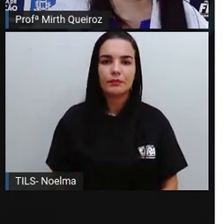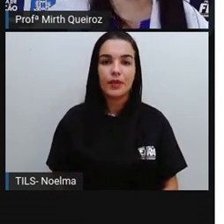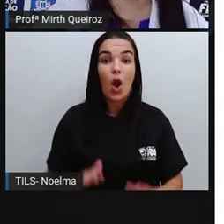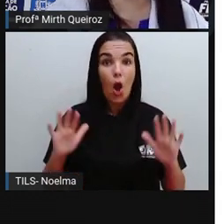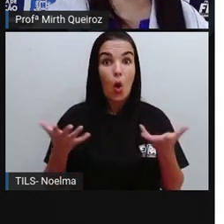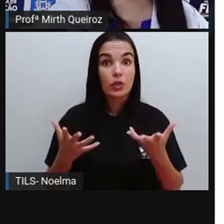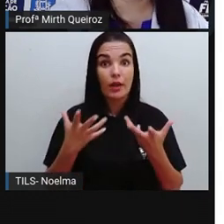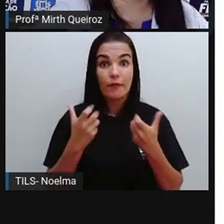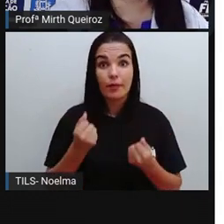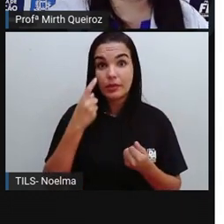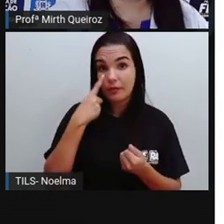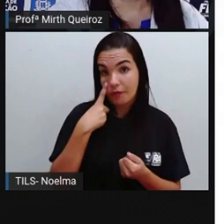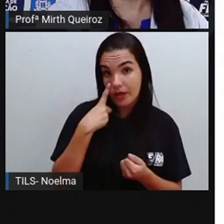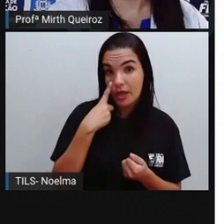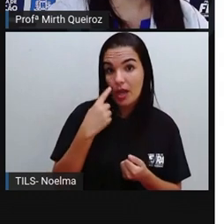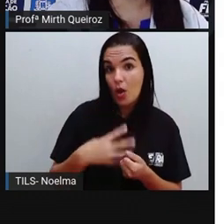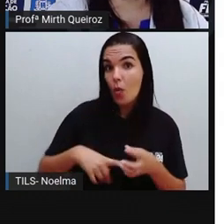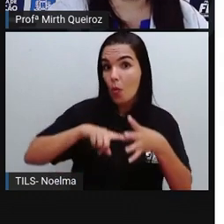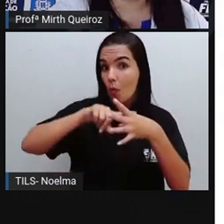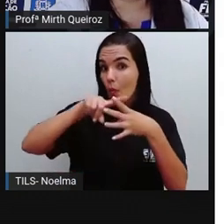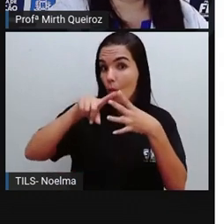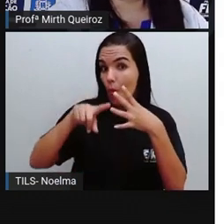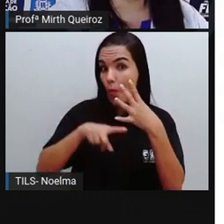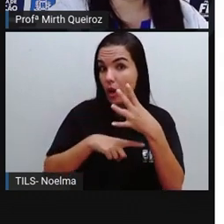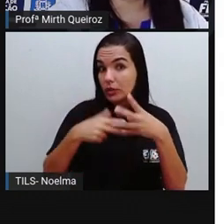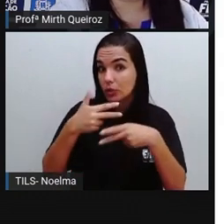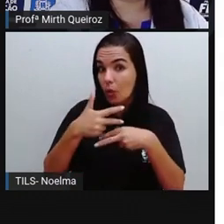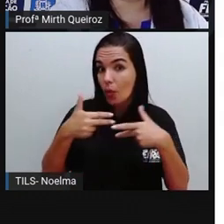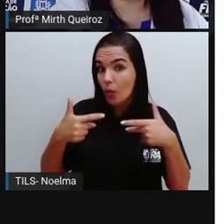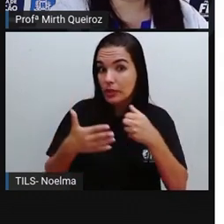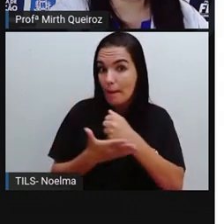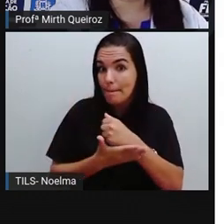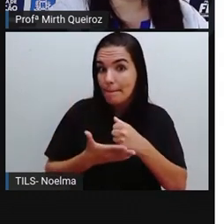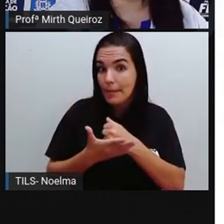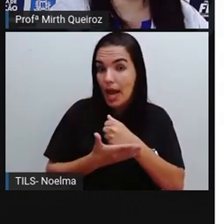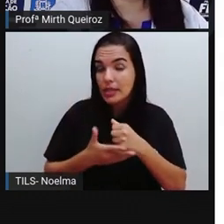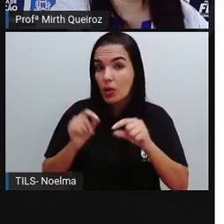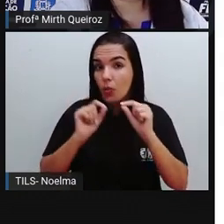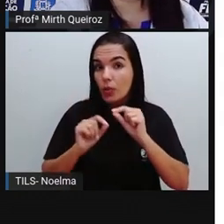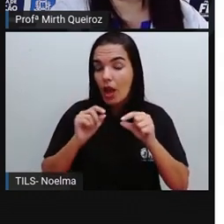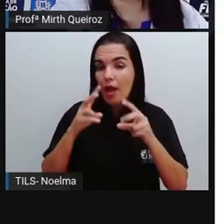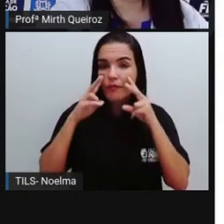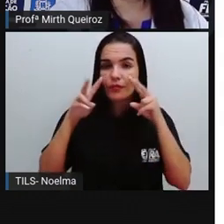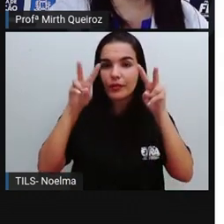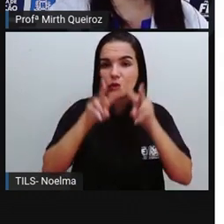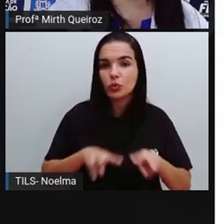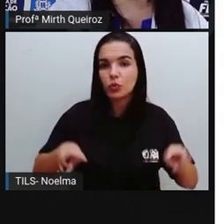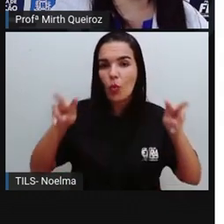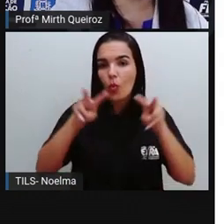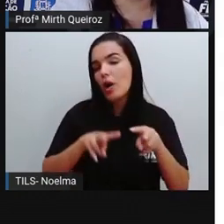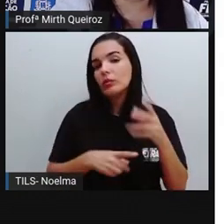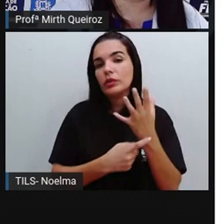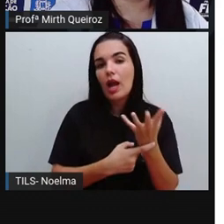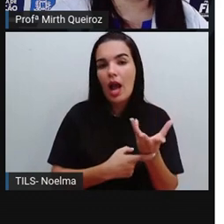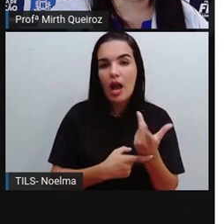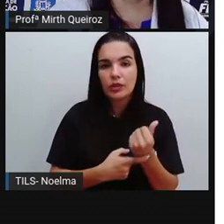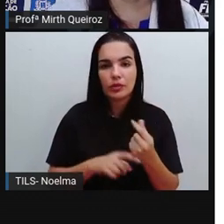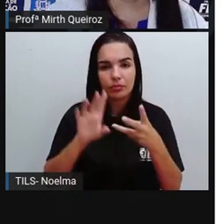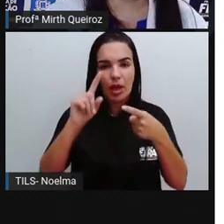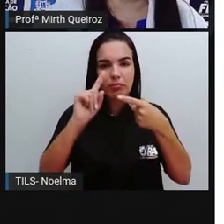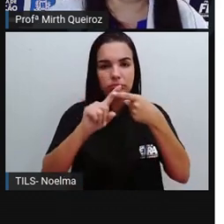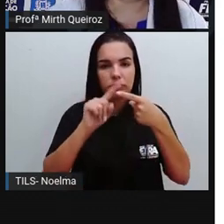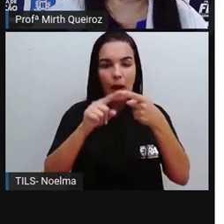Hoje nós vamos rever os quatro elementos básicos da composição visual. Quais são esses elementos?